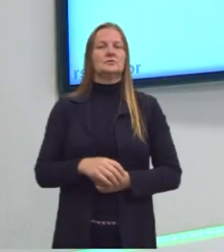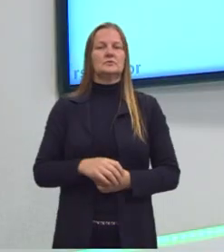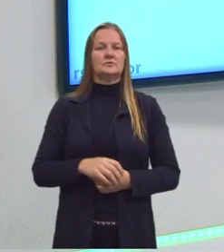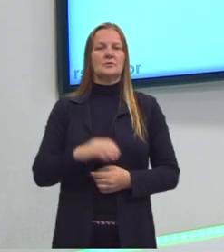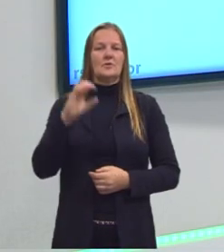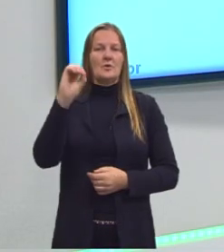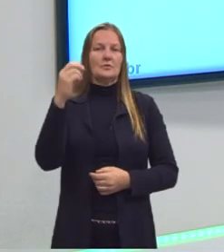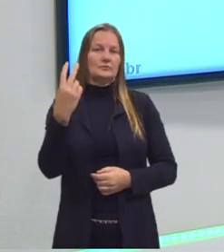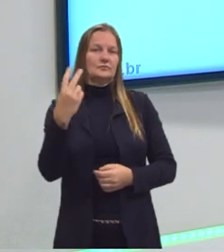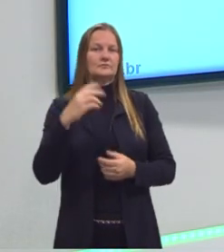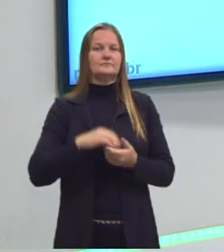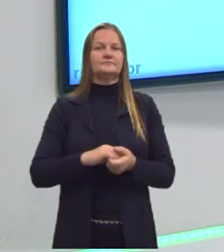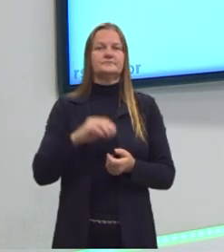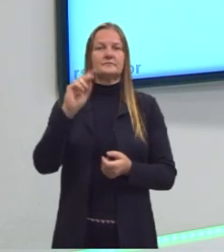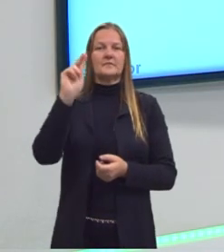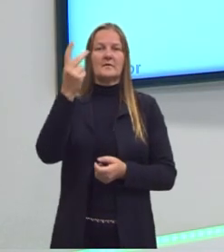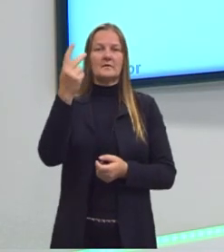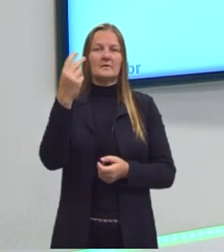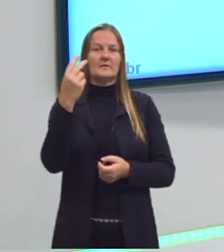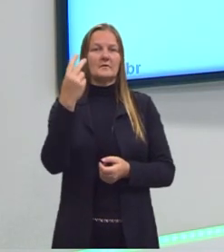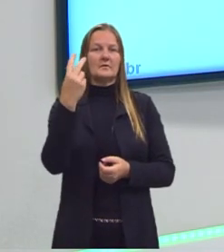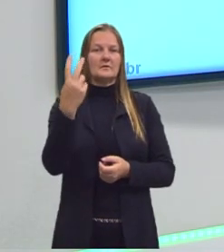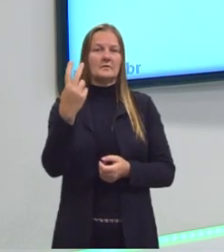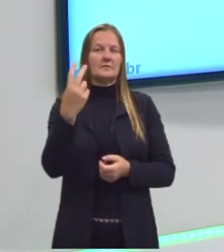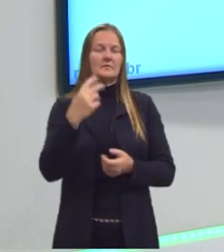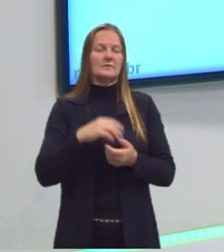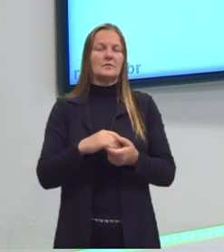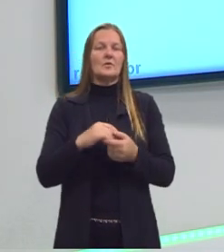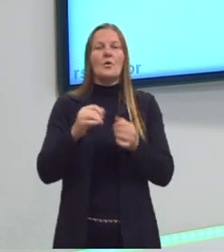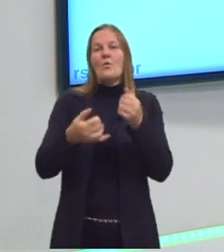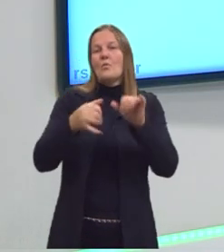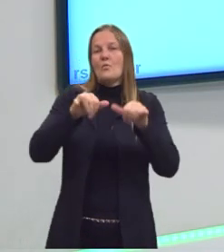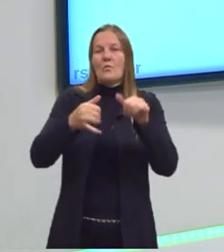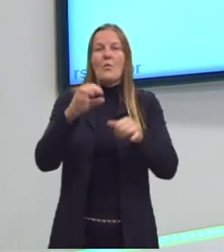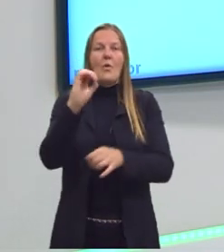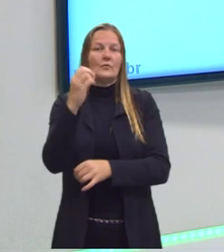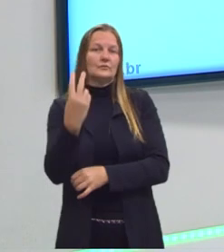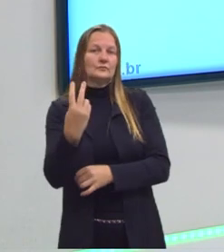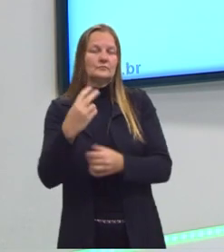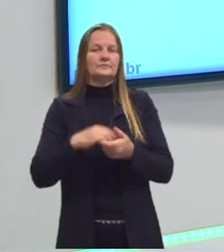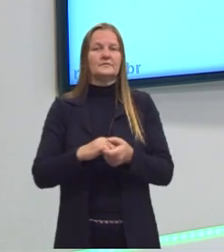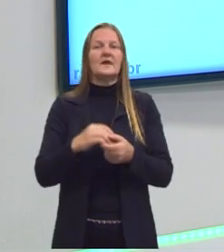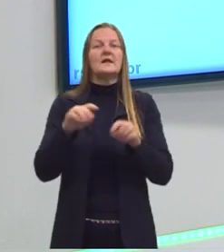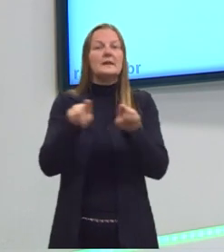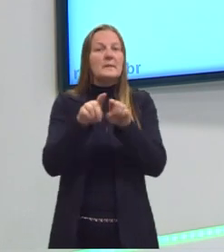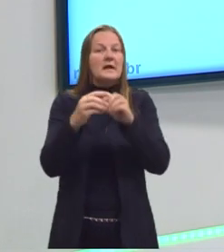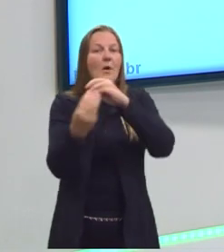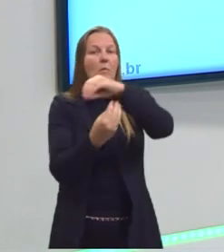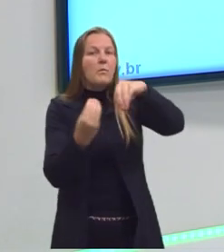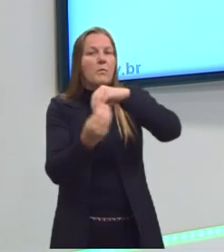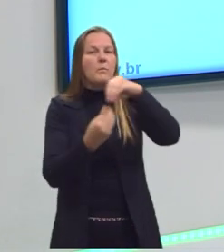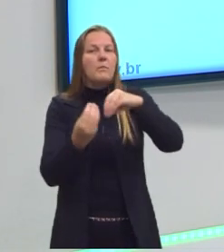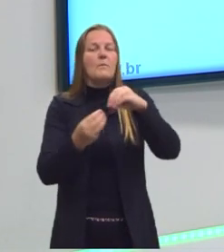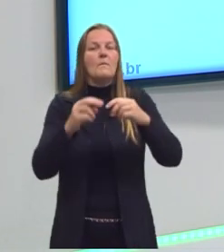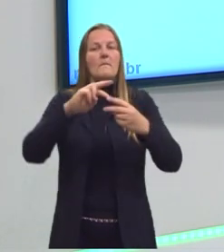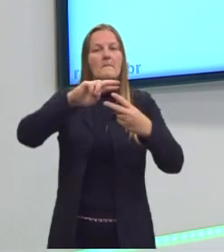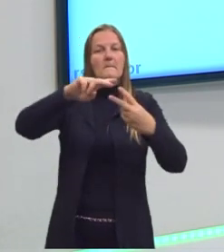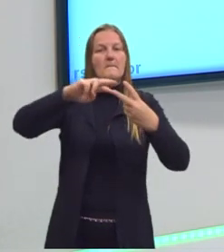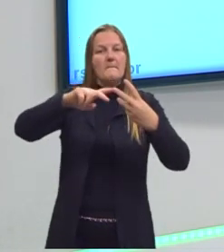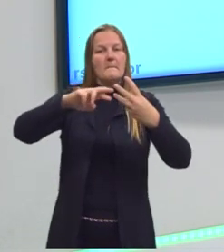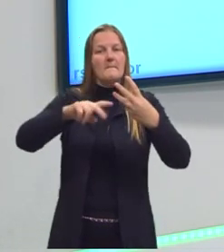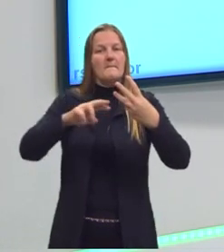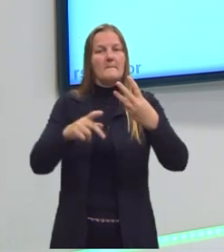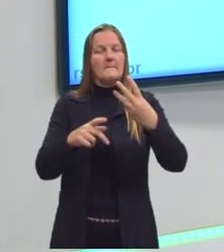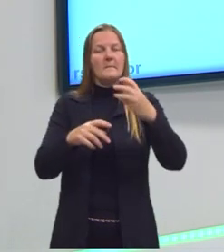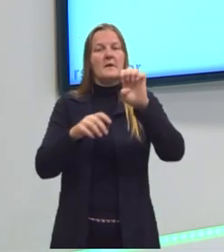dois hidrogênios, dois oxigênios, né? Ou substâncias compostas, que são aquelas que apresentam mais de um tipo